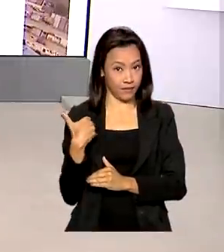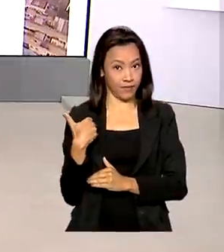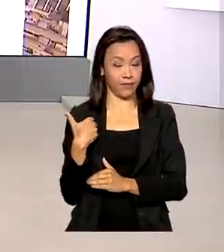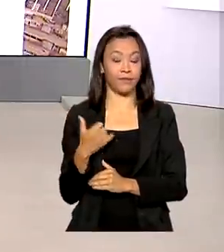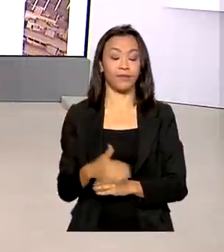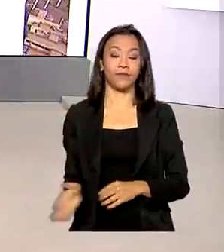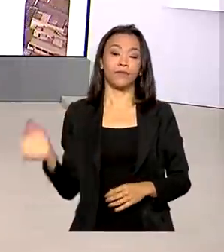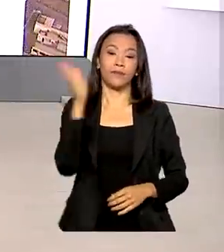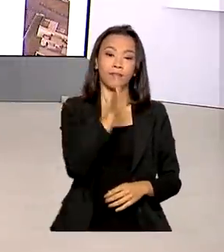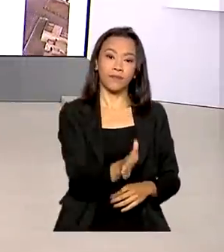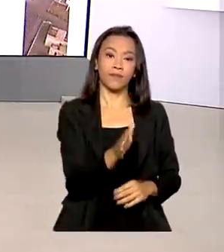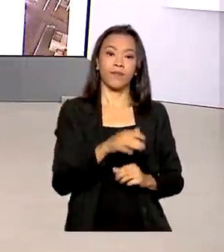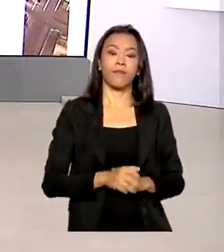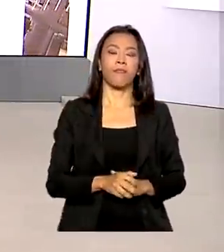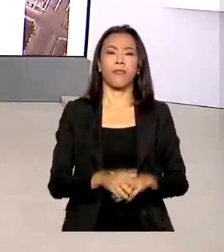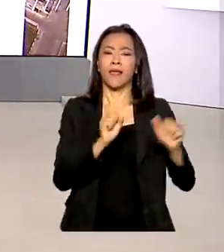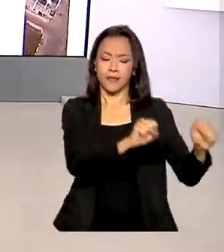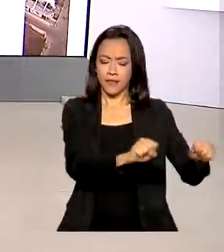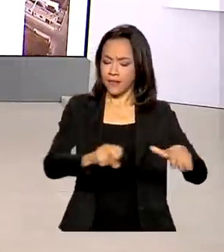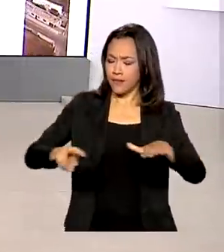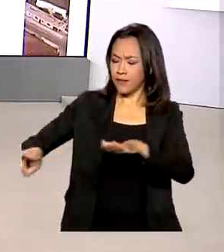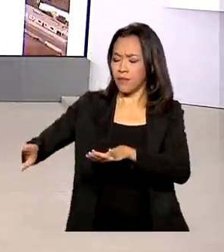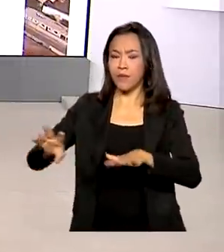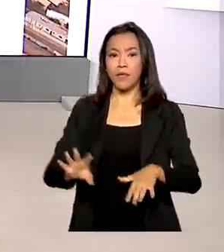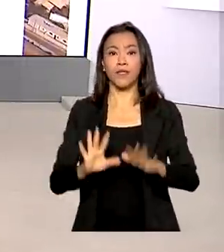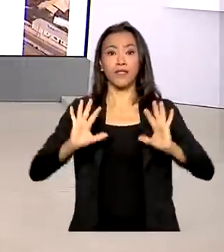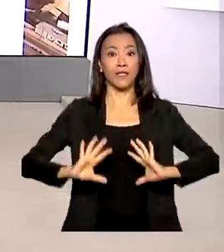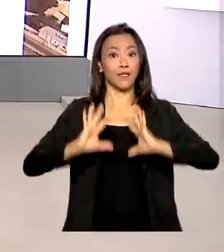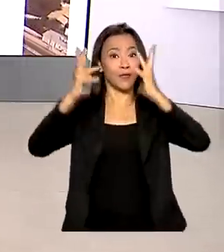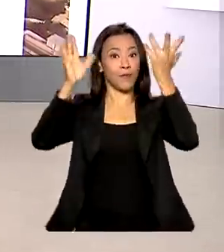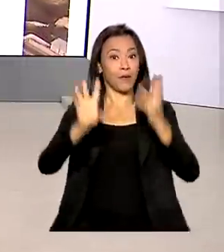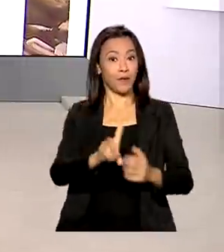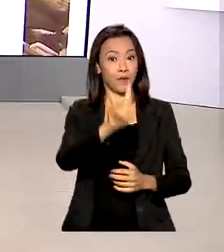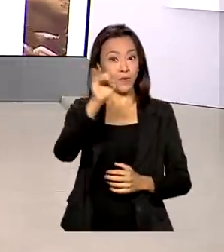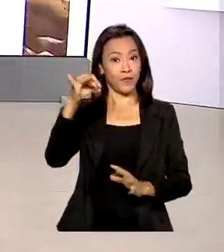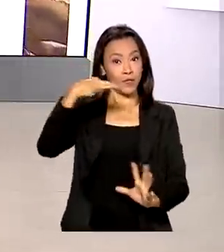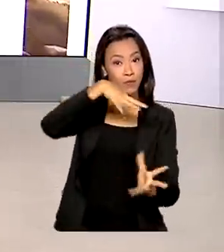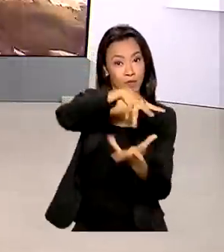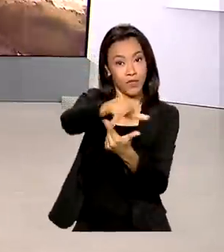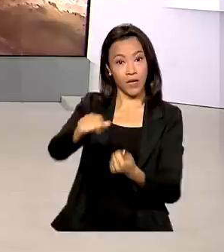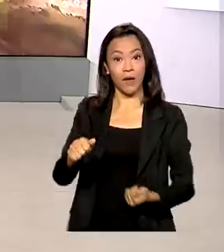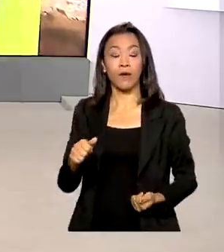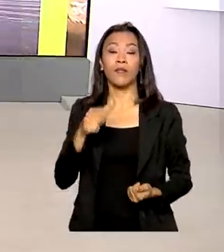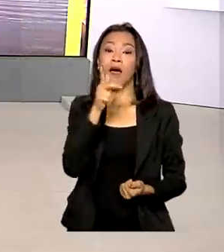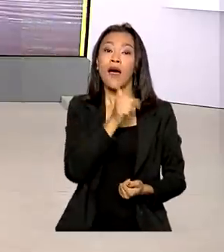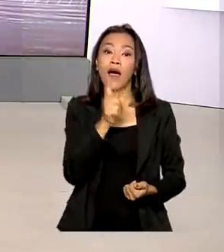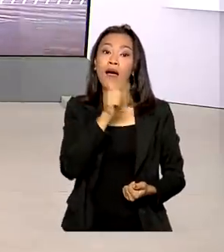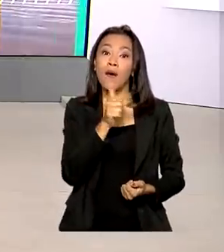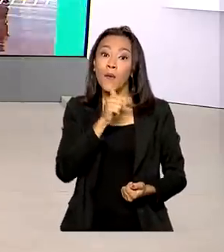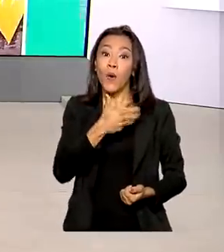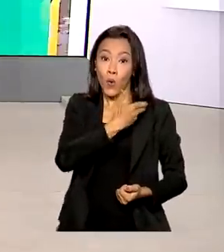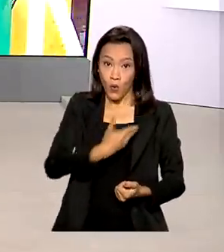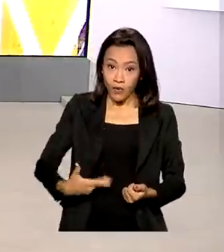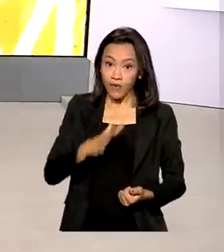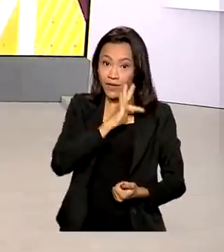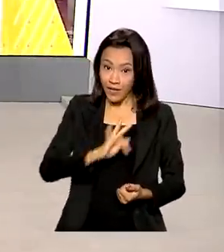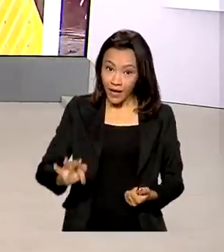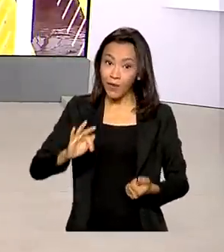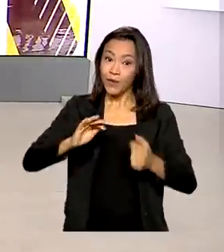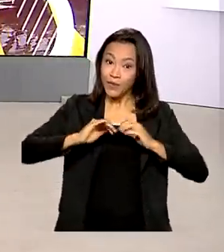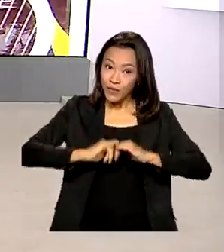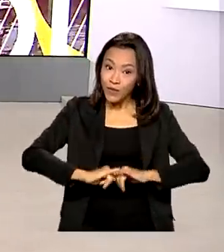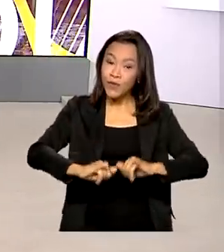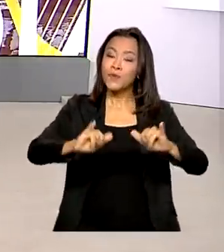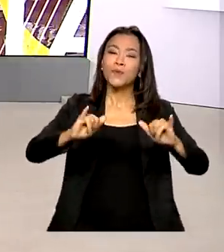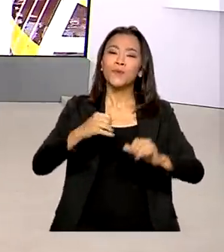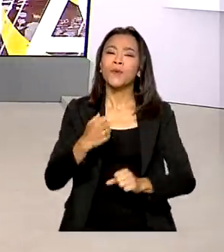Na semana em que se comemora o Dia Mundial da Água, o governo federal lançou a Força-Tarefa das Águas em Quixadá, no Ceará.